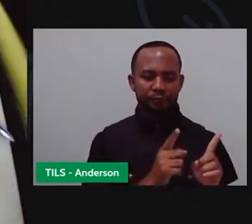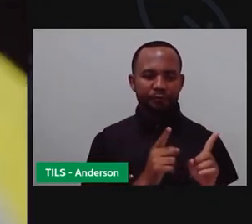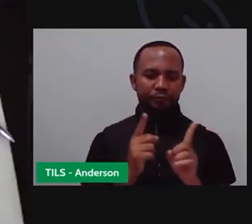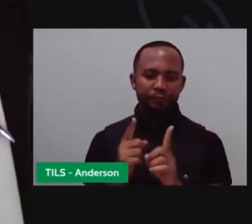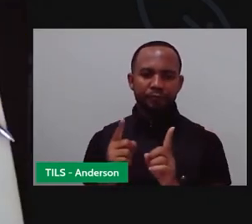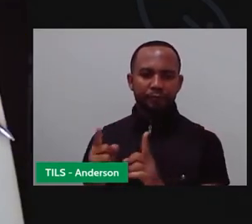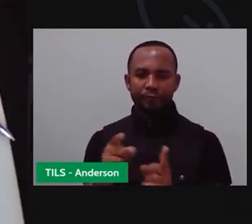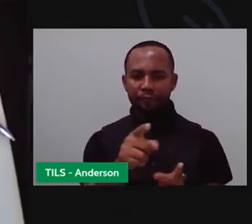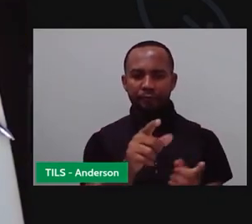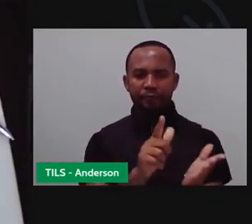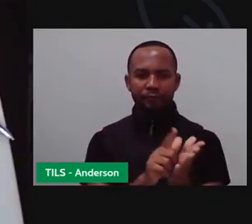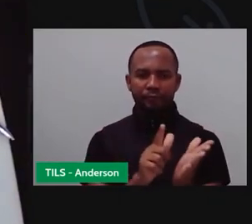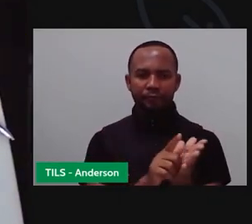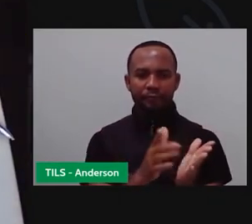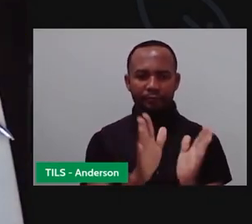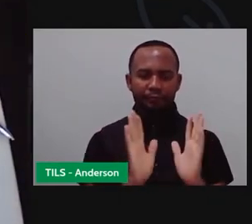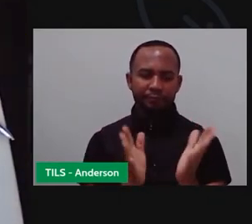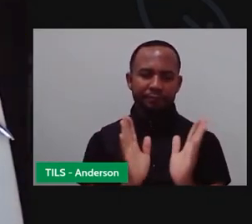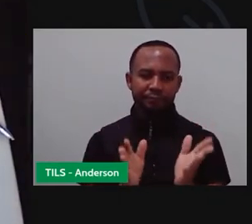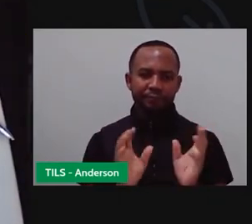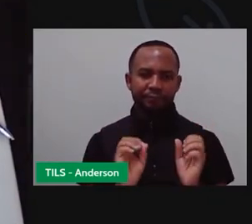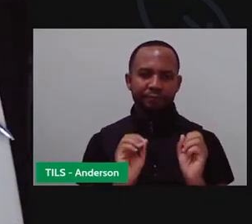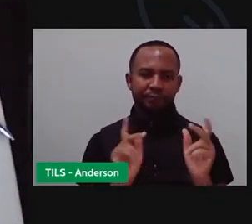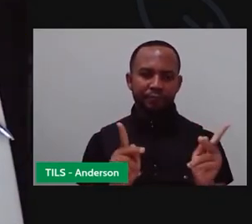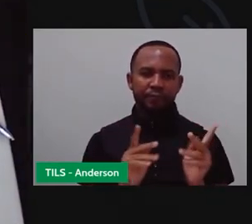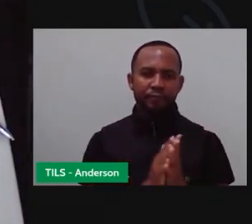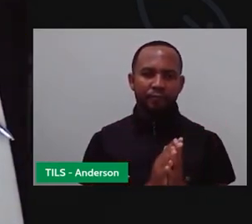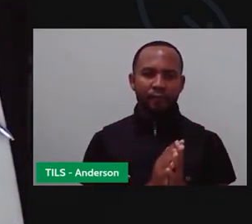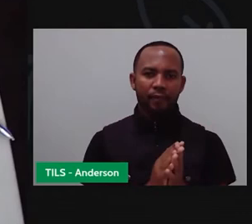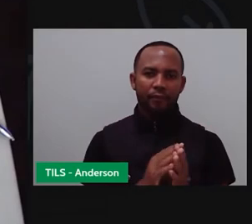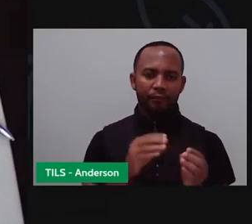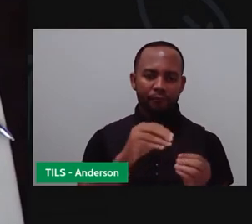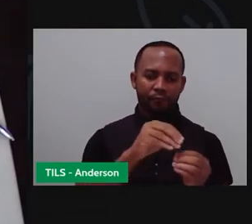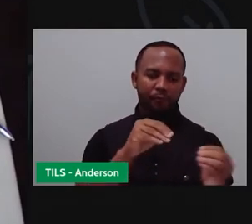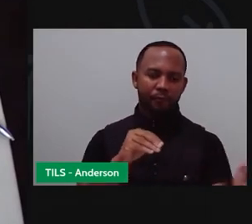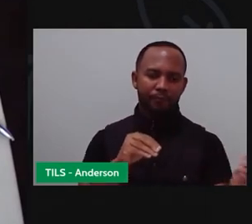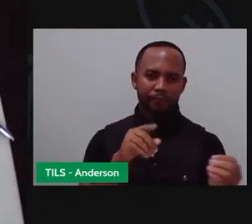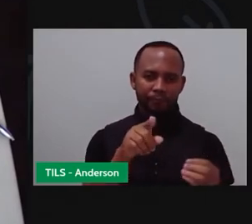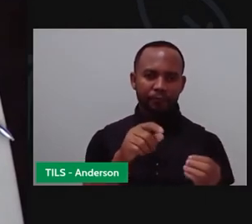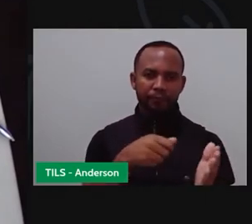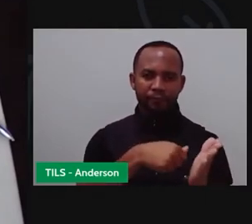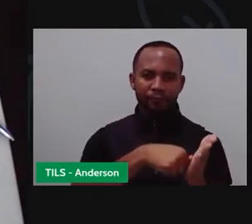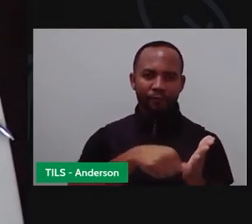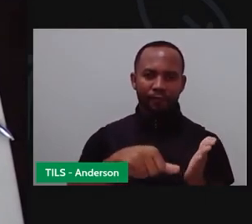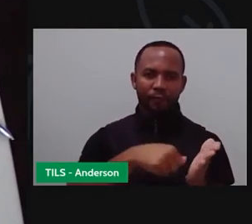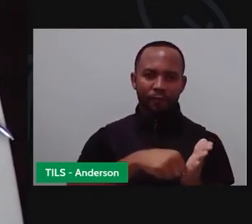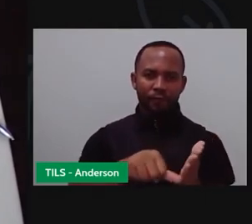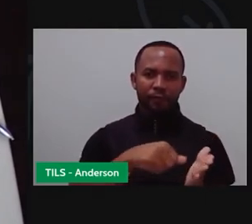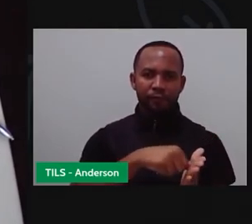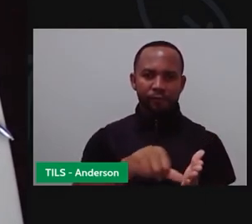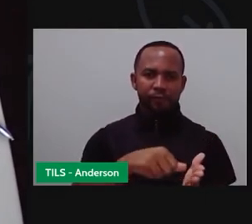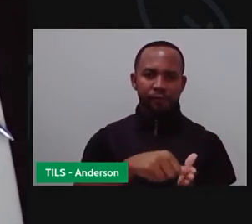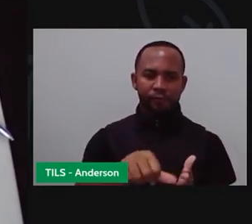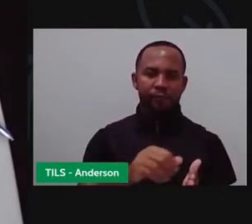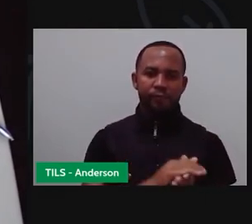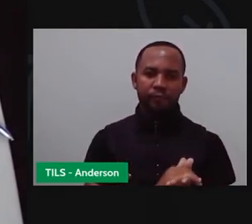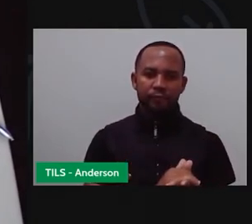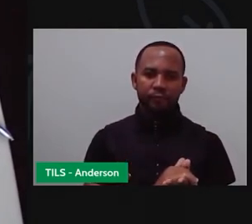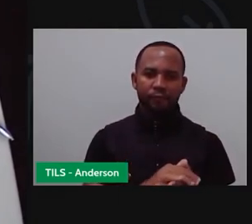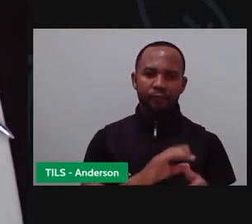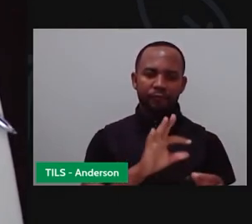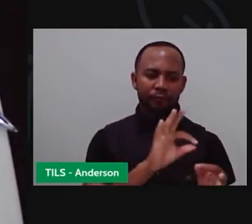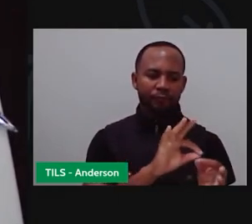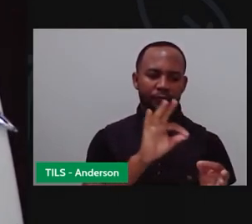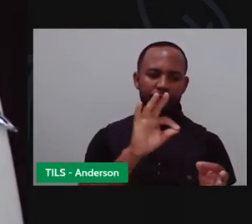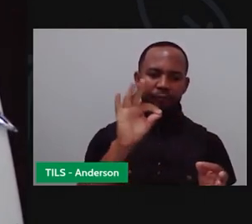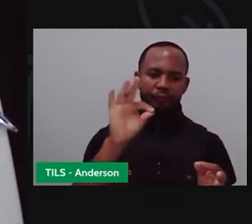emborrachado que já tinha aqui. É isso? Fita adesiva, certo? A gente vai fazer aquele gráfico, aquele gráfico que